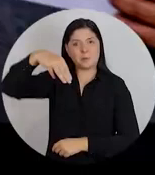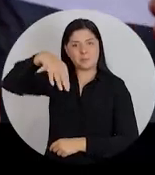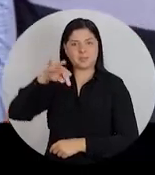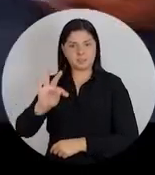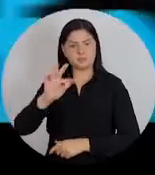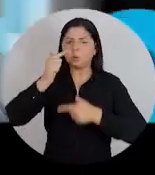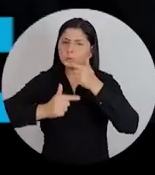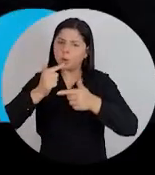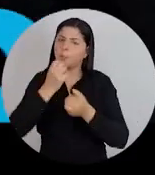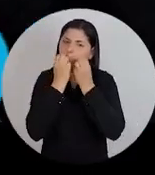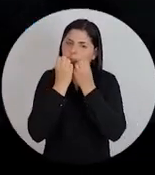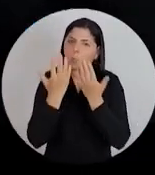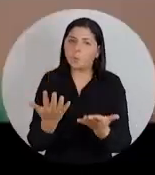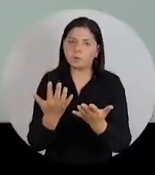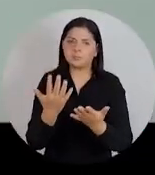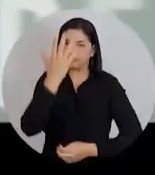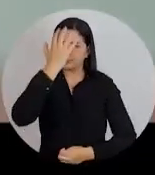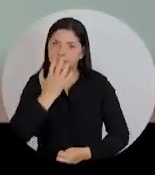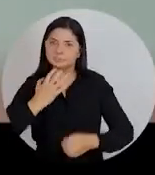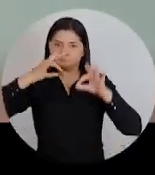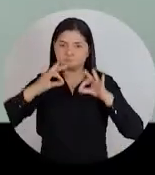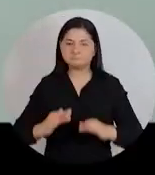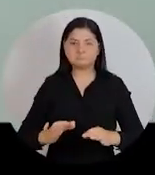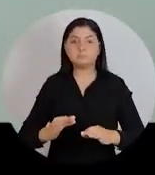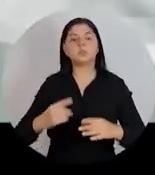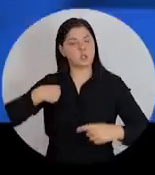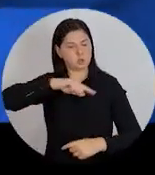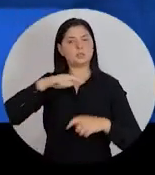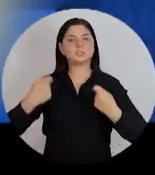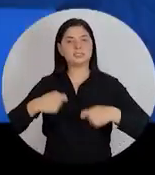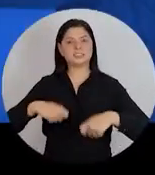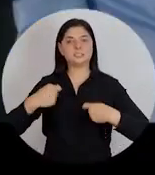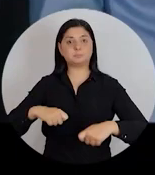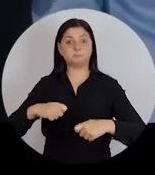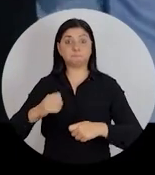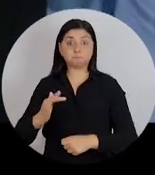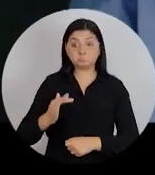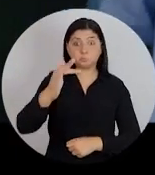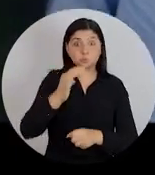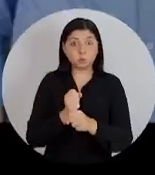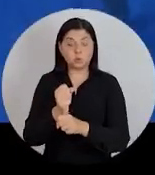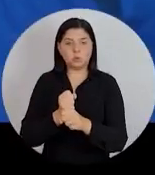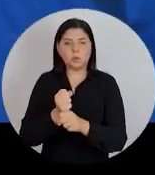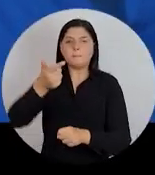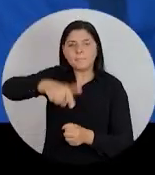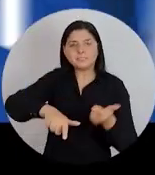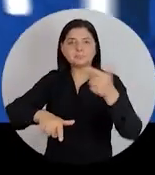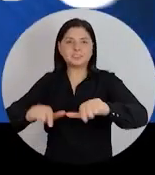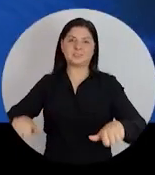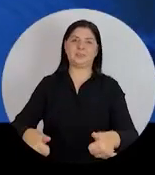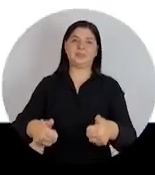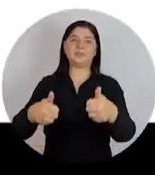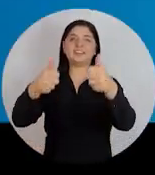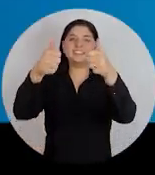Ele faz um trabalho bem feito, né? Com honestidade, que é desse que nós precisamos. E nos próximos anos, vamos fazer